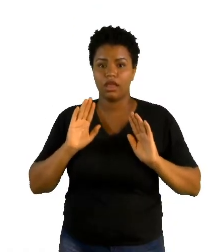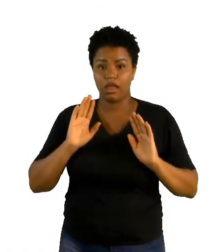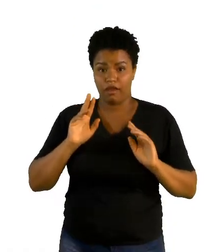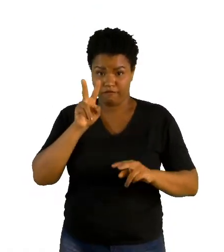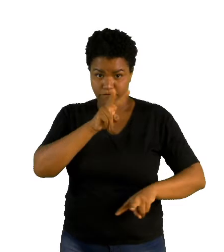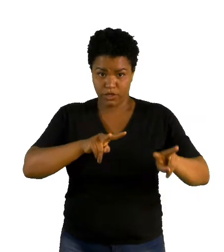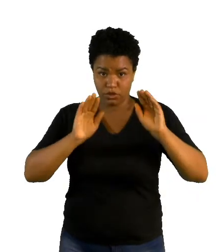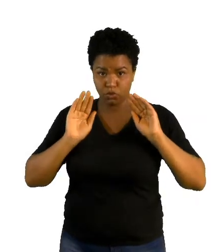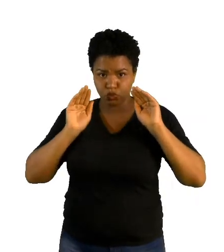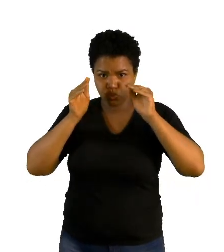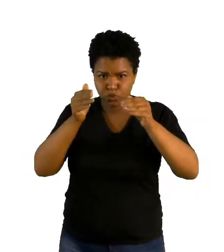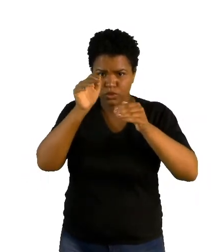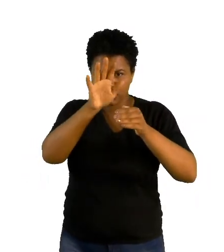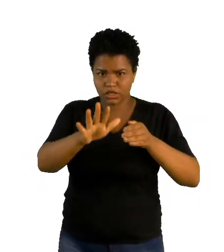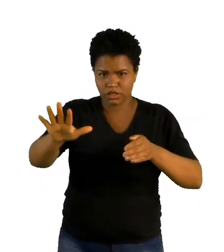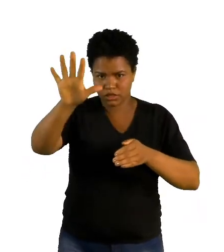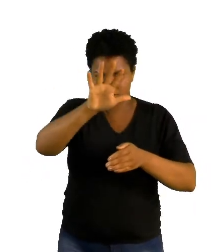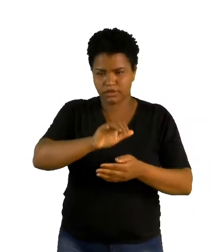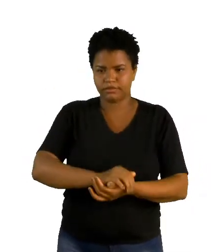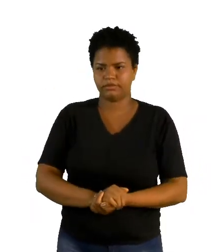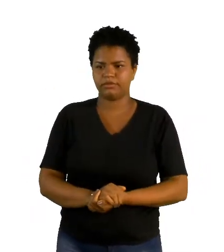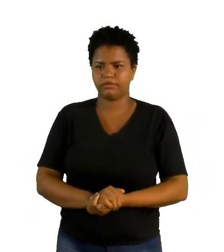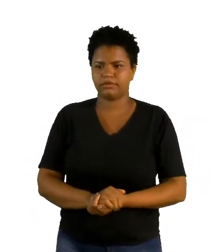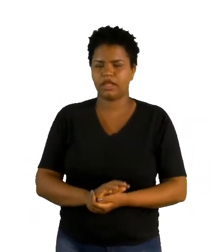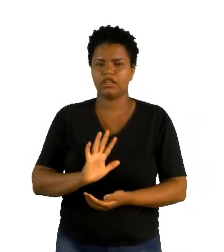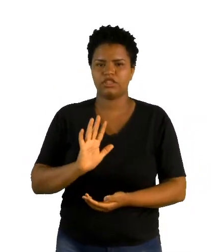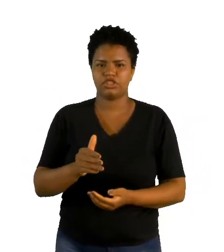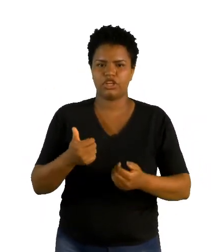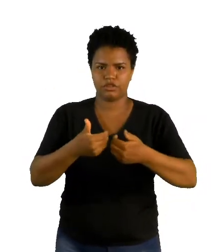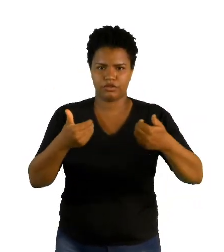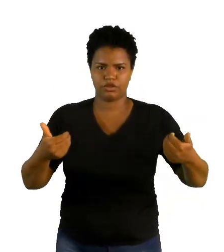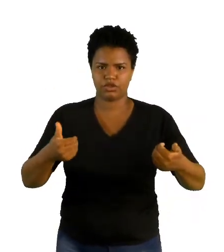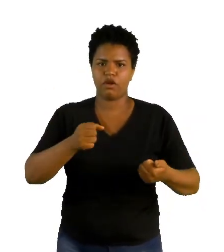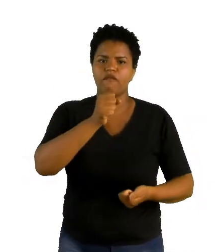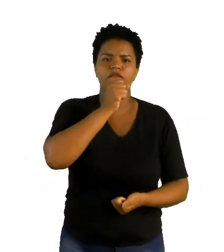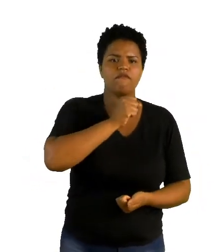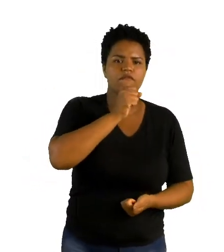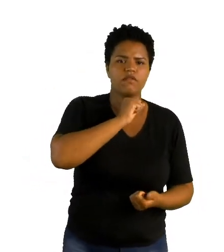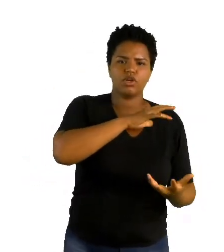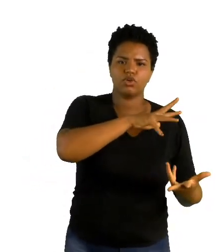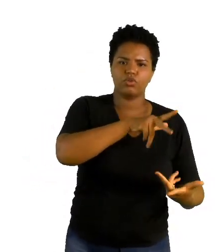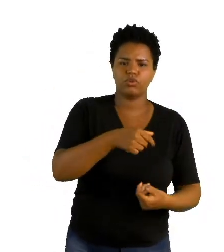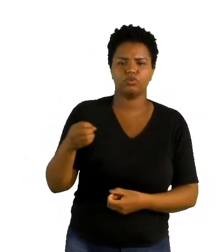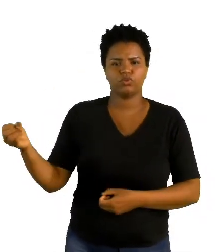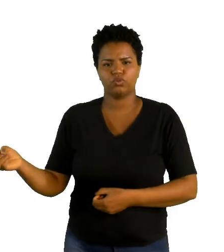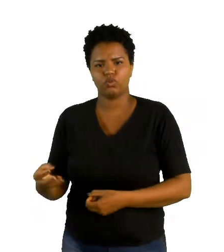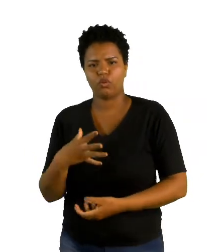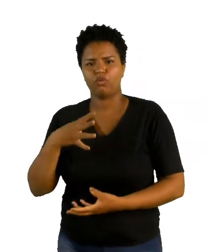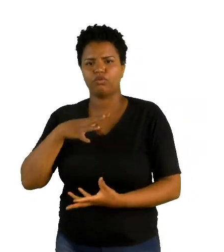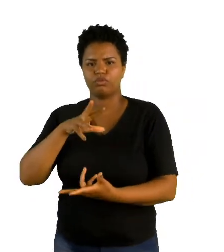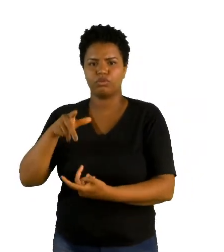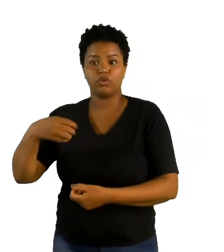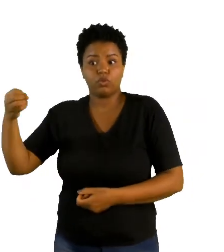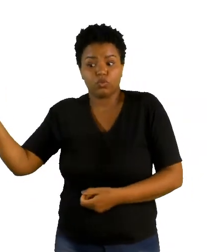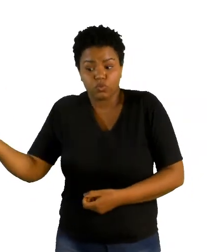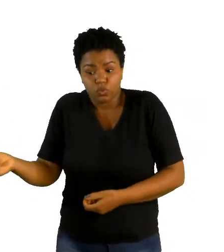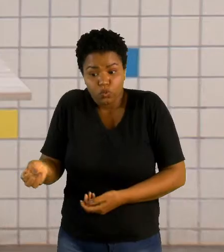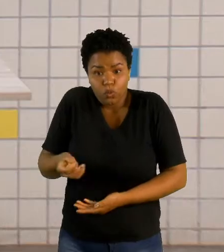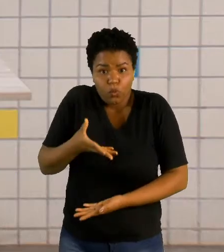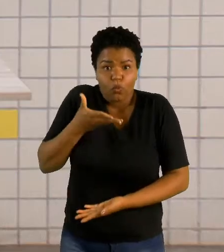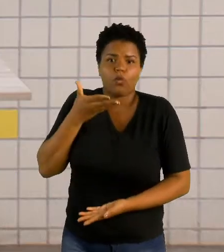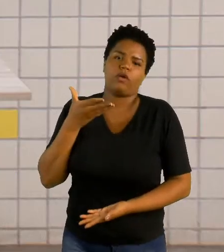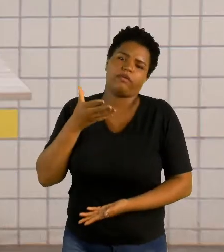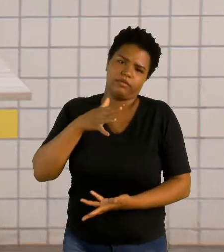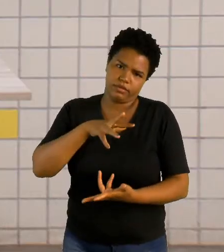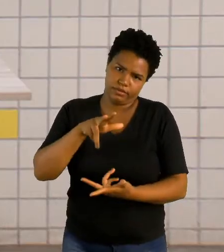essa visão eurocêntrica, ela dividiu o mundo em velho mundo, novo mundo e novíssimo mundo. Isso ignorando completamente